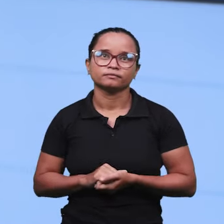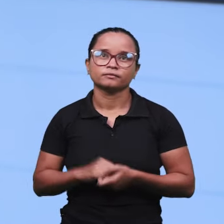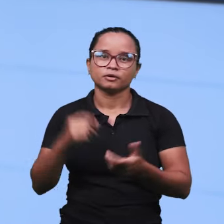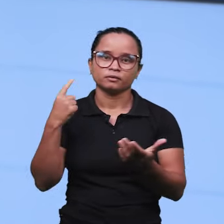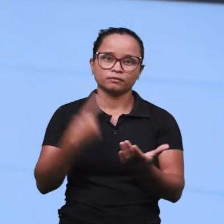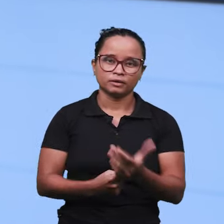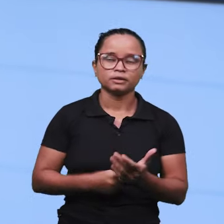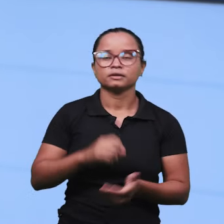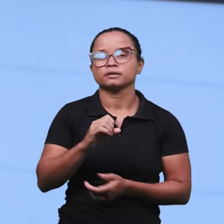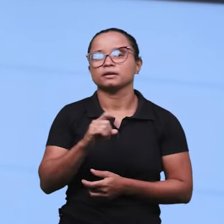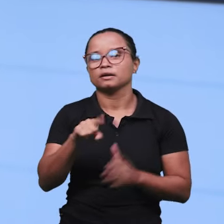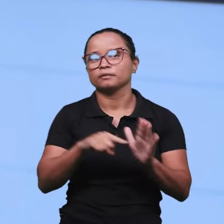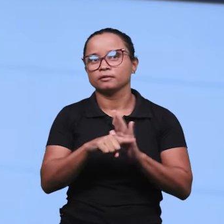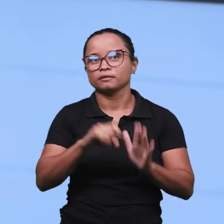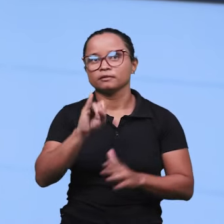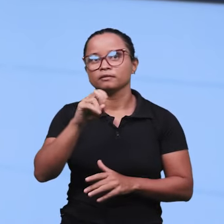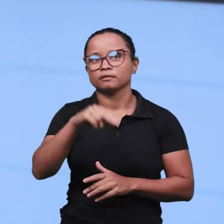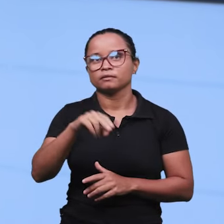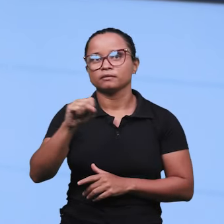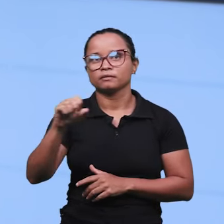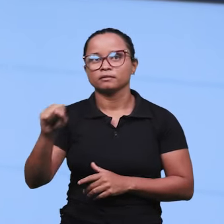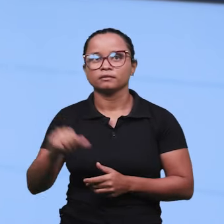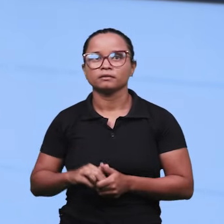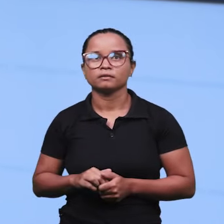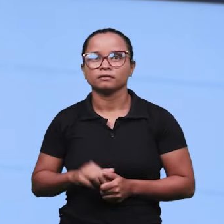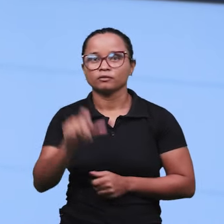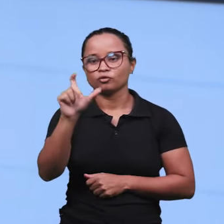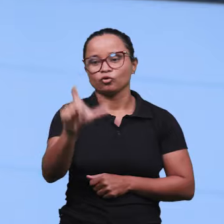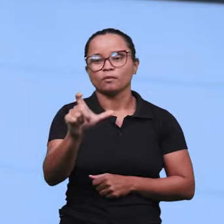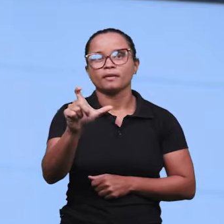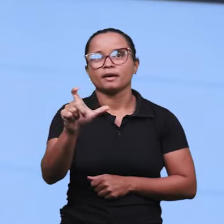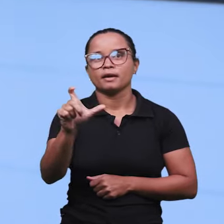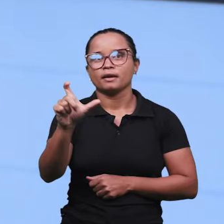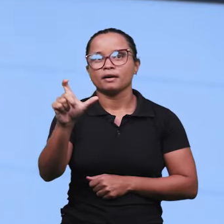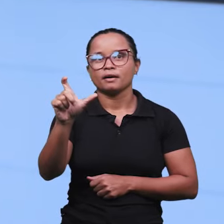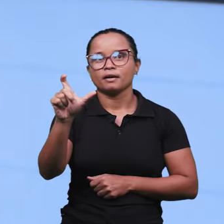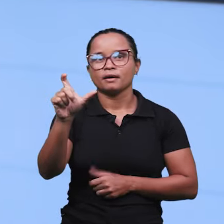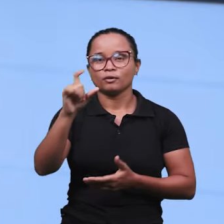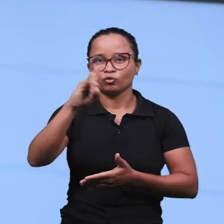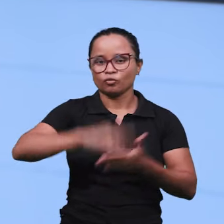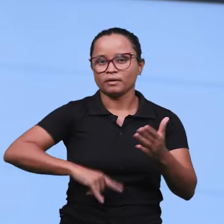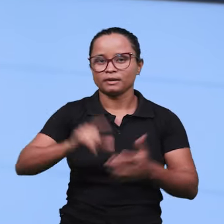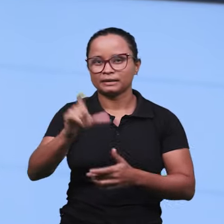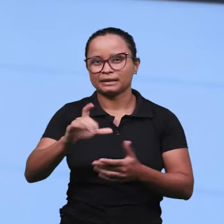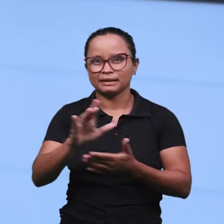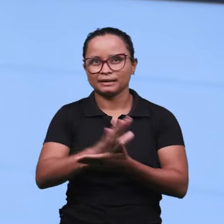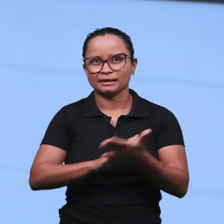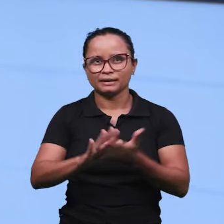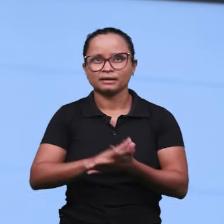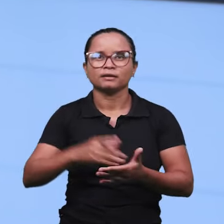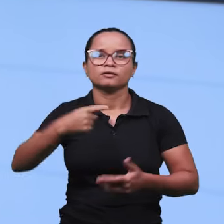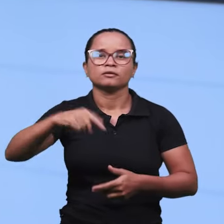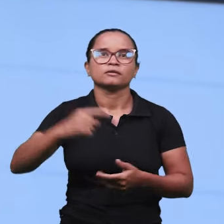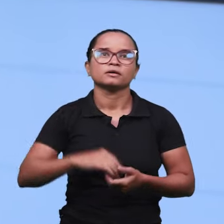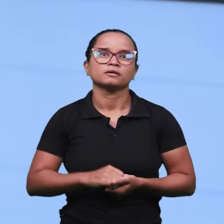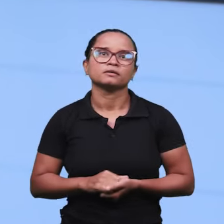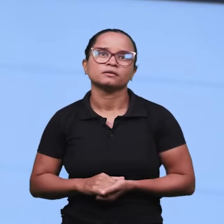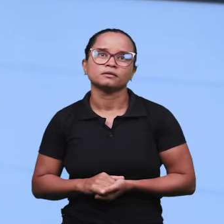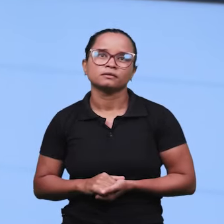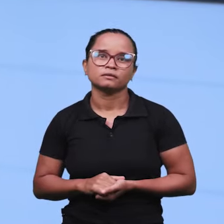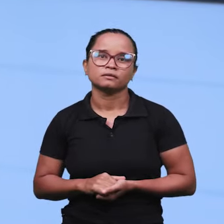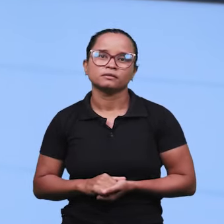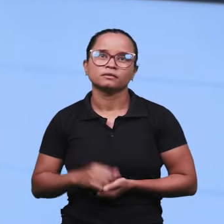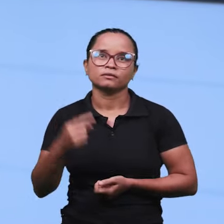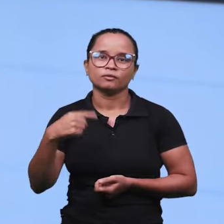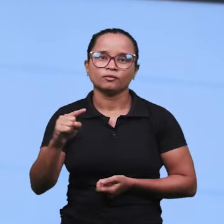marca a perícia, você vai na perícia, não leva nenhum documento, não leva nem nada, só vai e fica à mercê do que